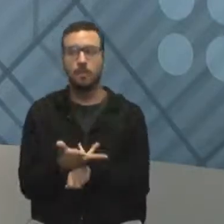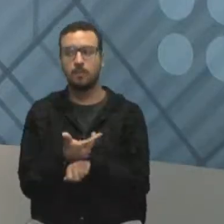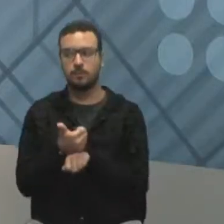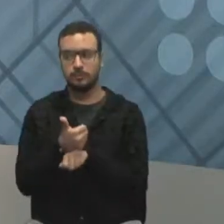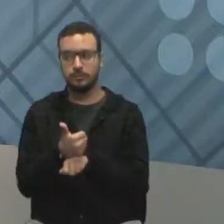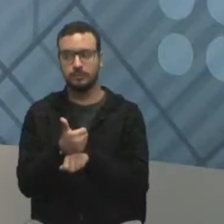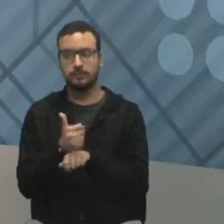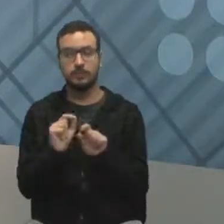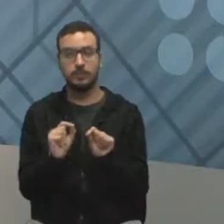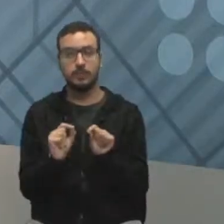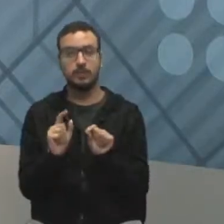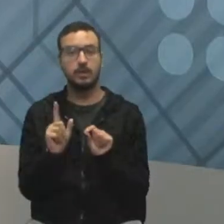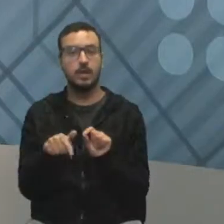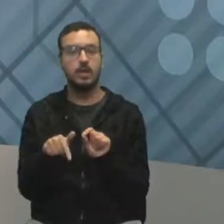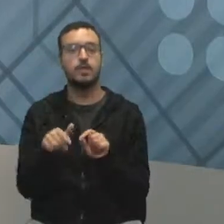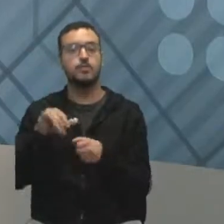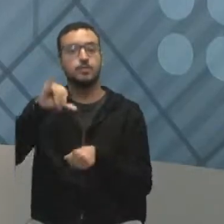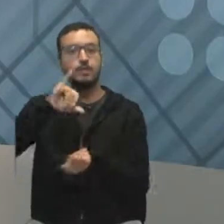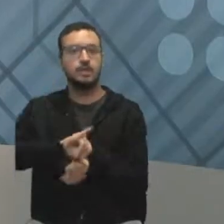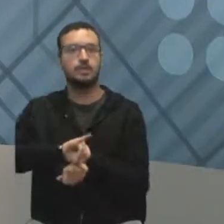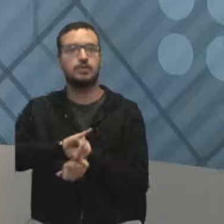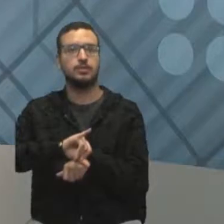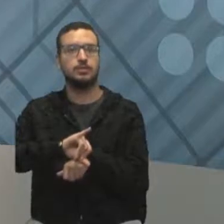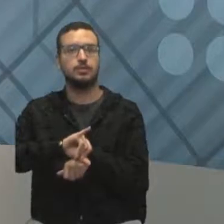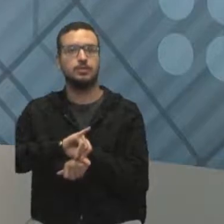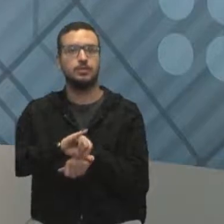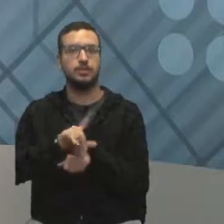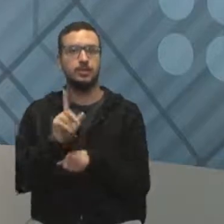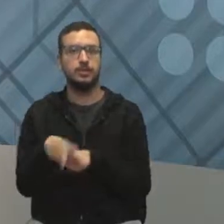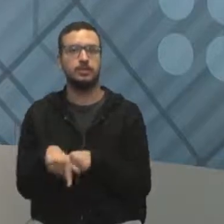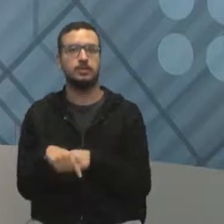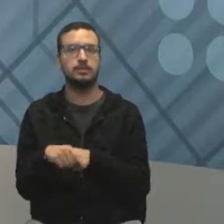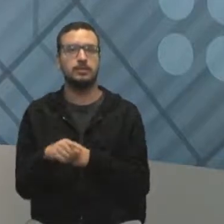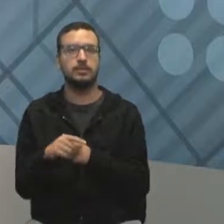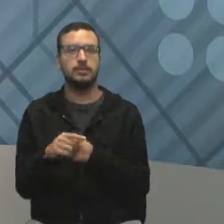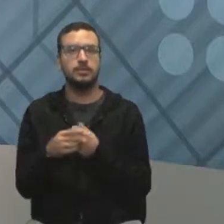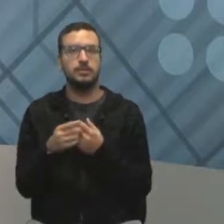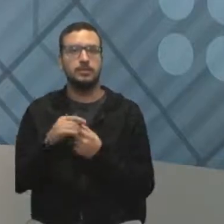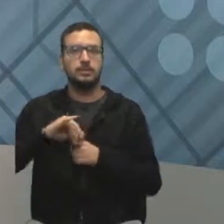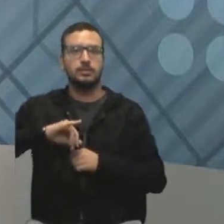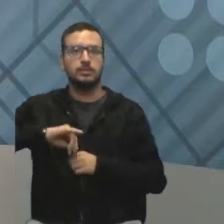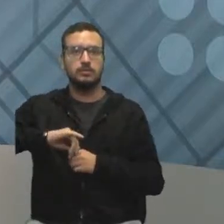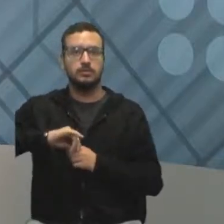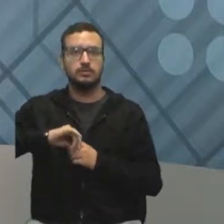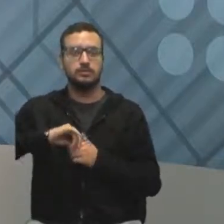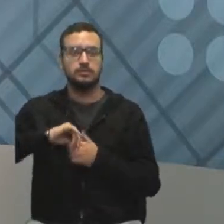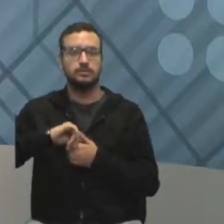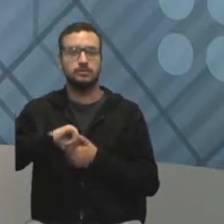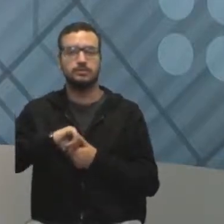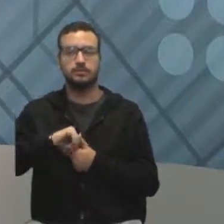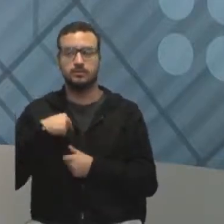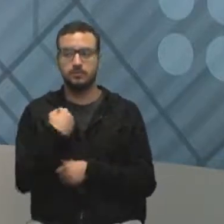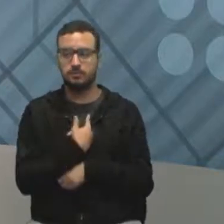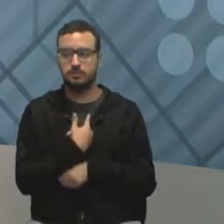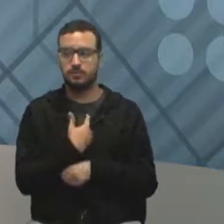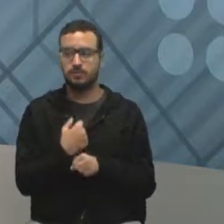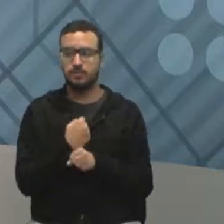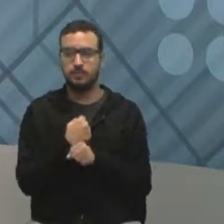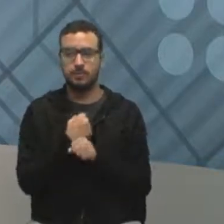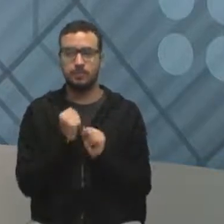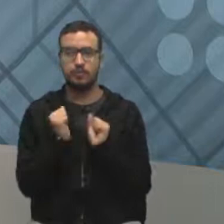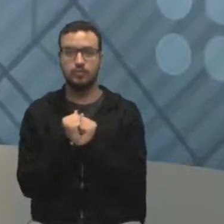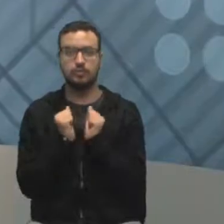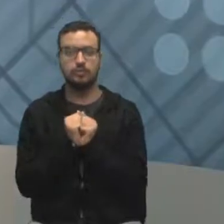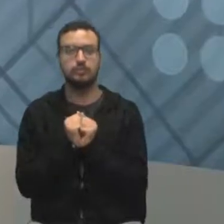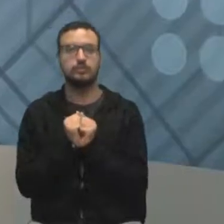qualidade é o quê? É o centro, né, de um produto, é o centro daquilo que nós estamos construindo e aliado